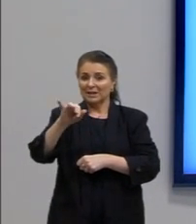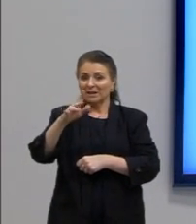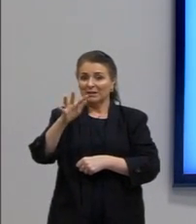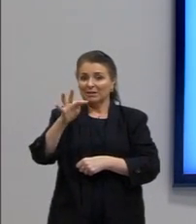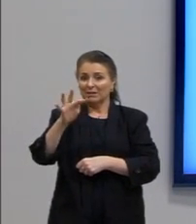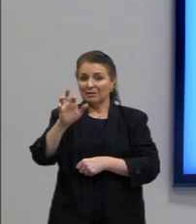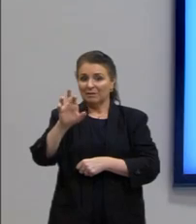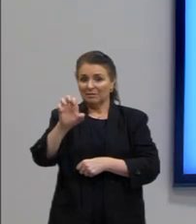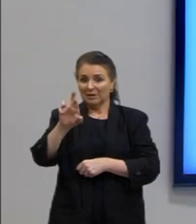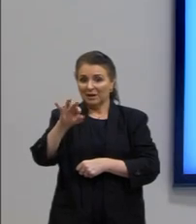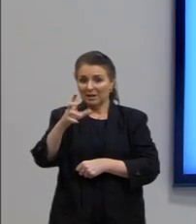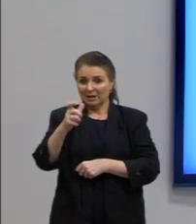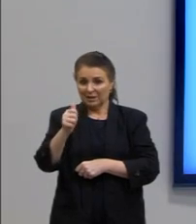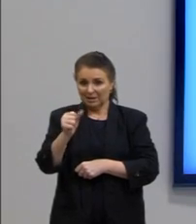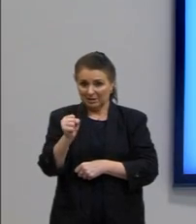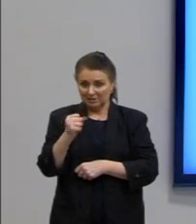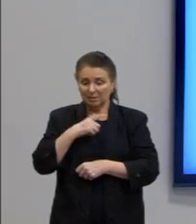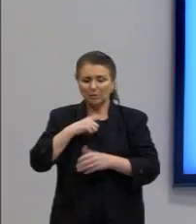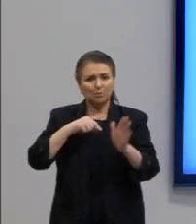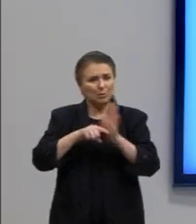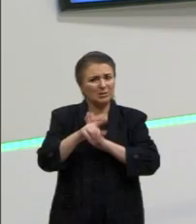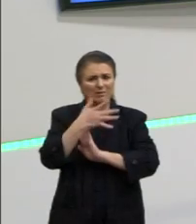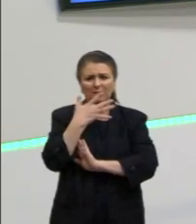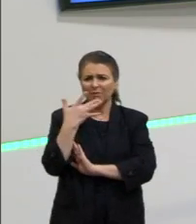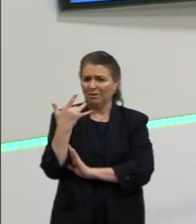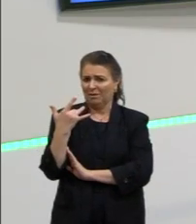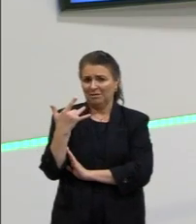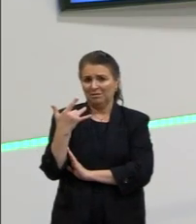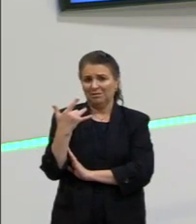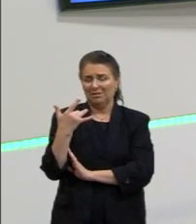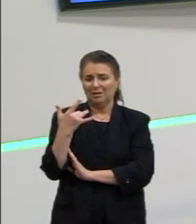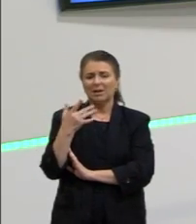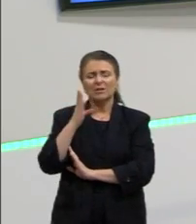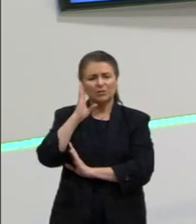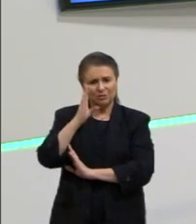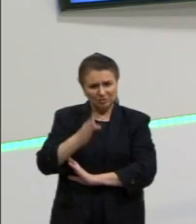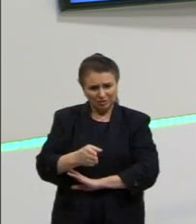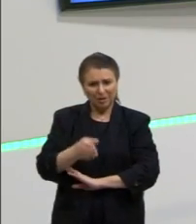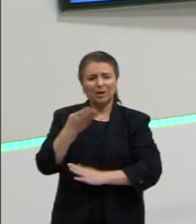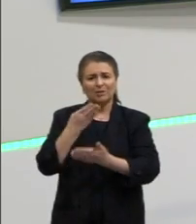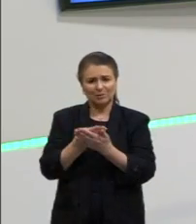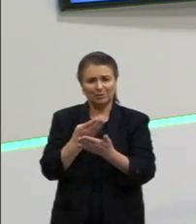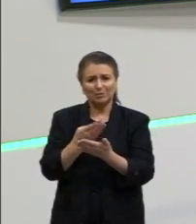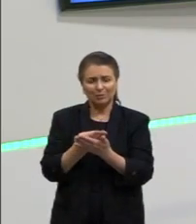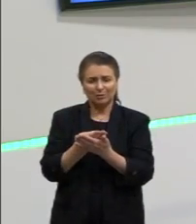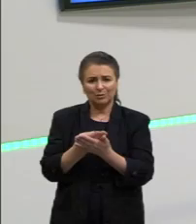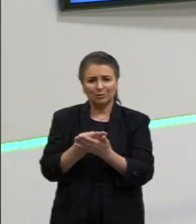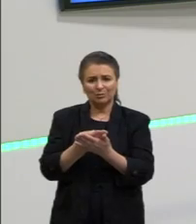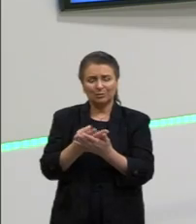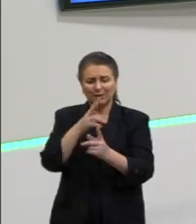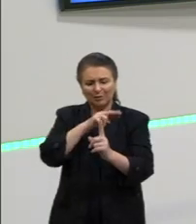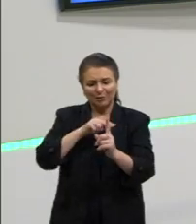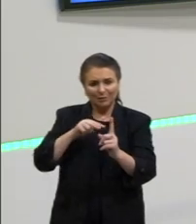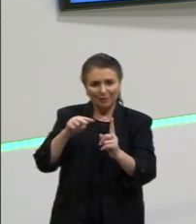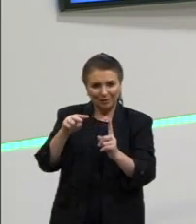relativamente fáceis. São questões que nós já vimos dentro da nossa ótica, dentro da nossa